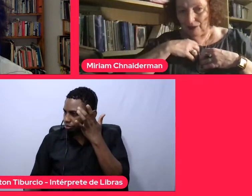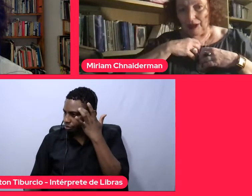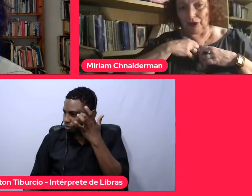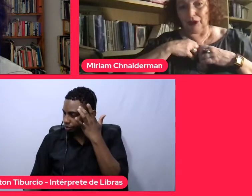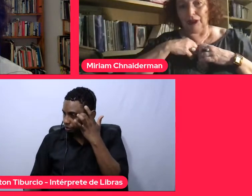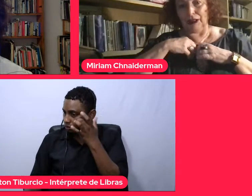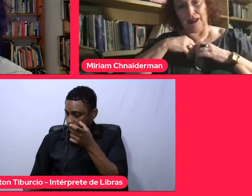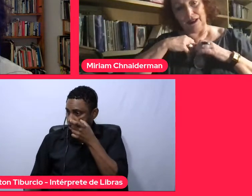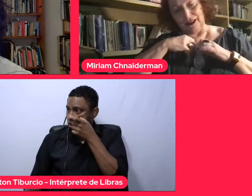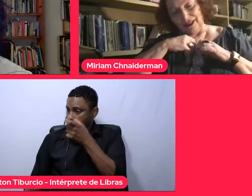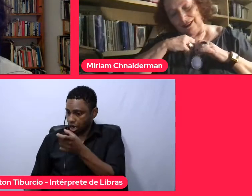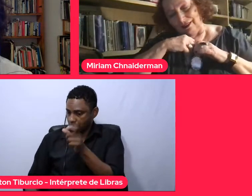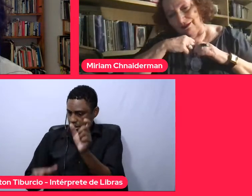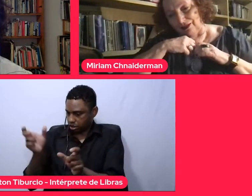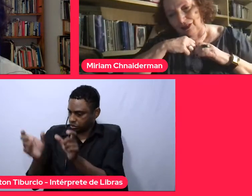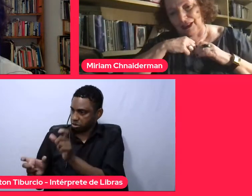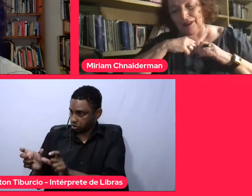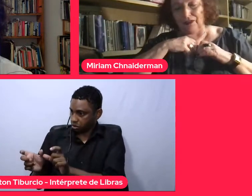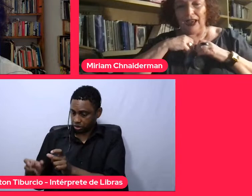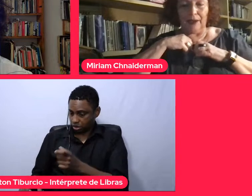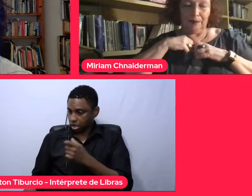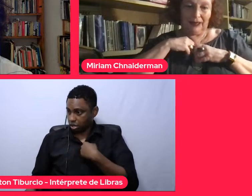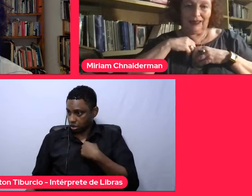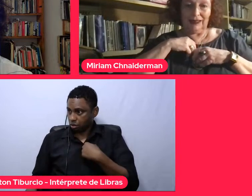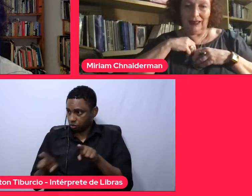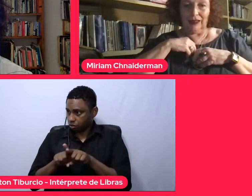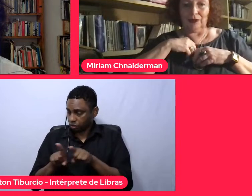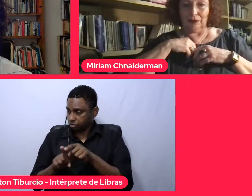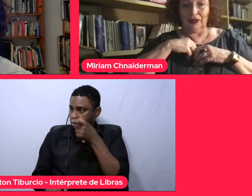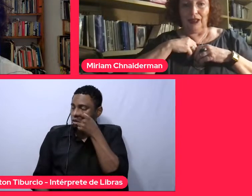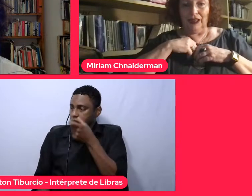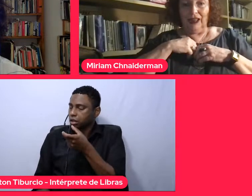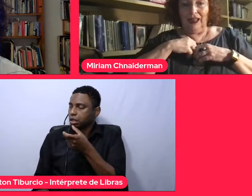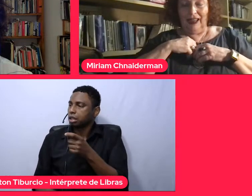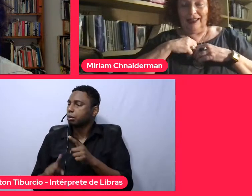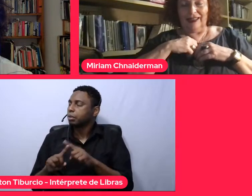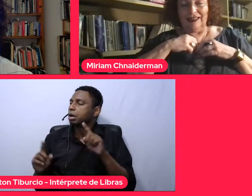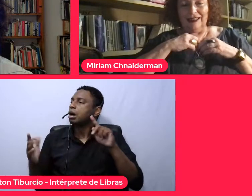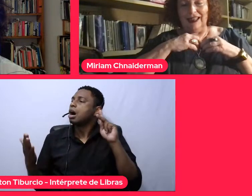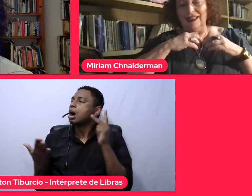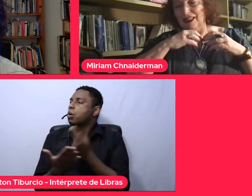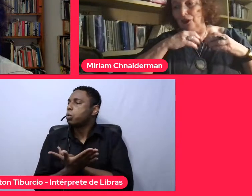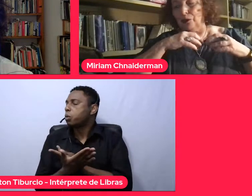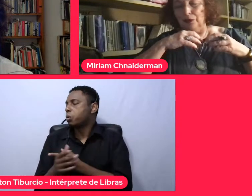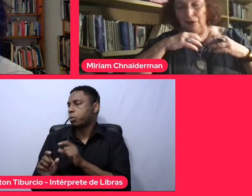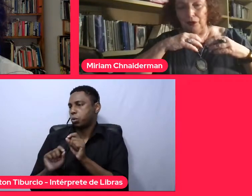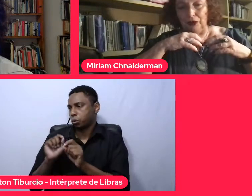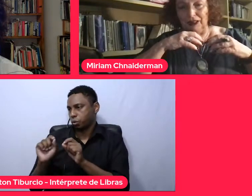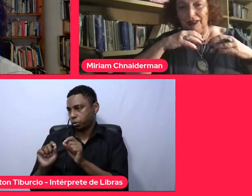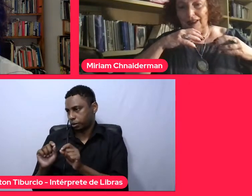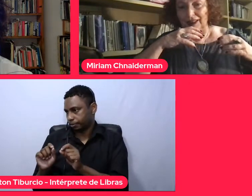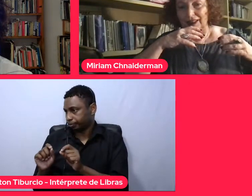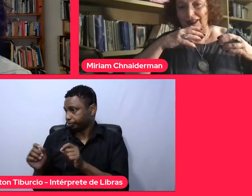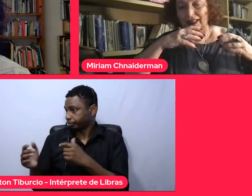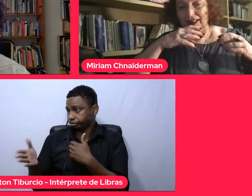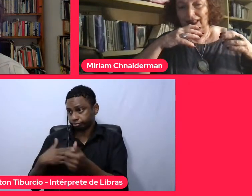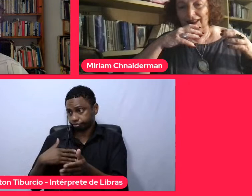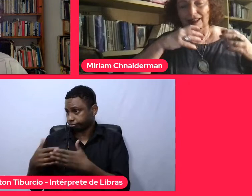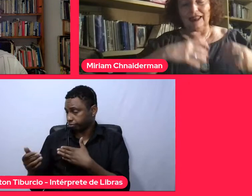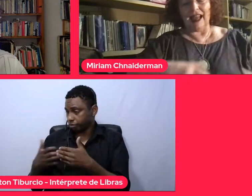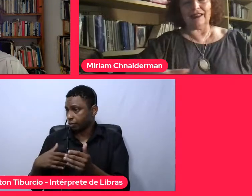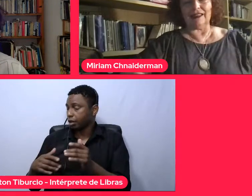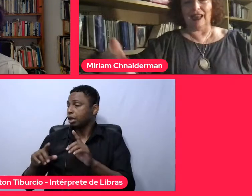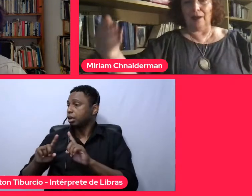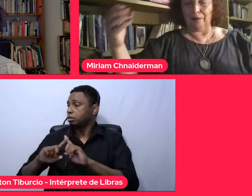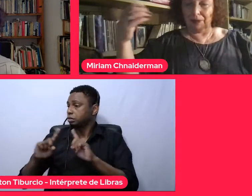interessa. Mas o que vai aparecendo é que, seja como for, a gente tem,